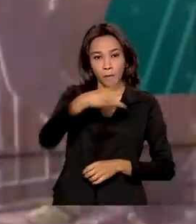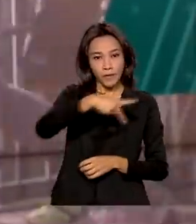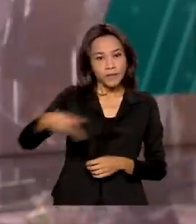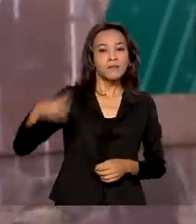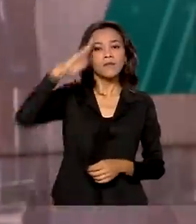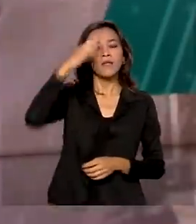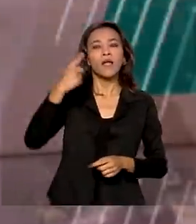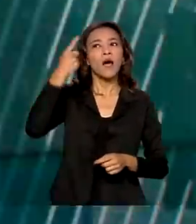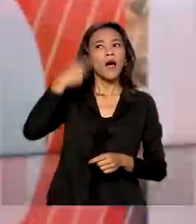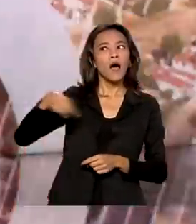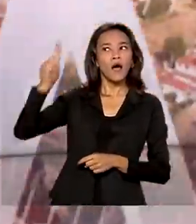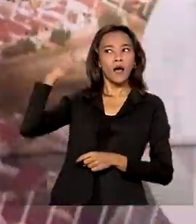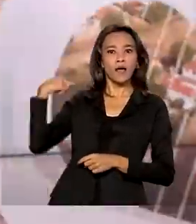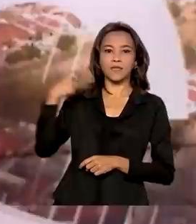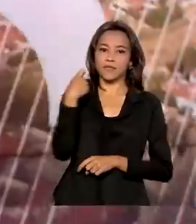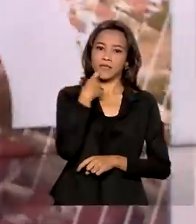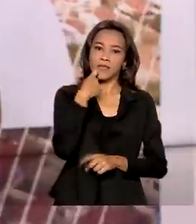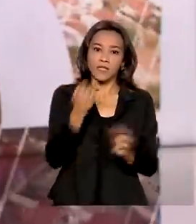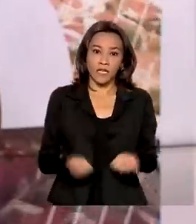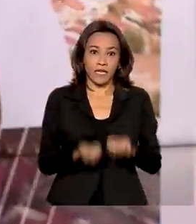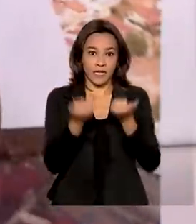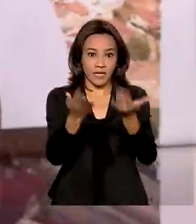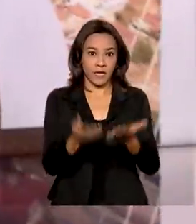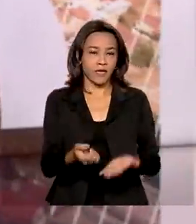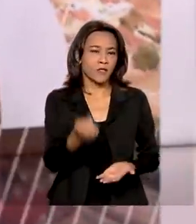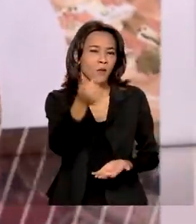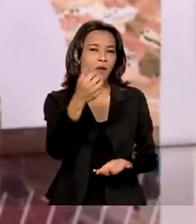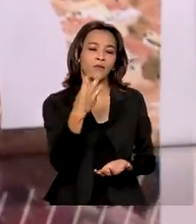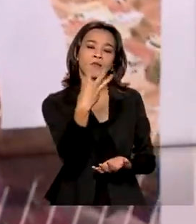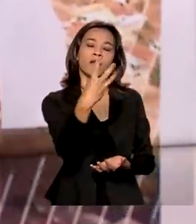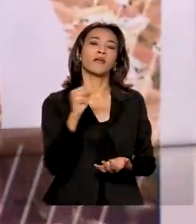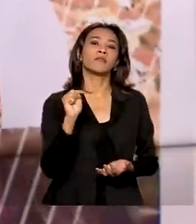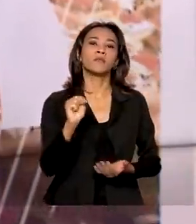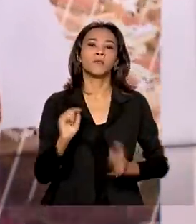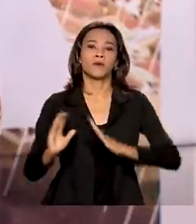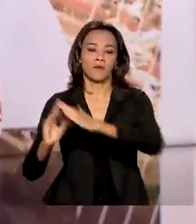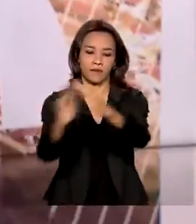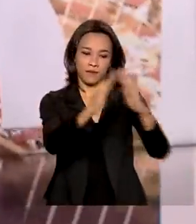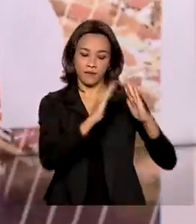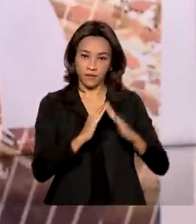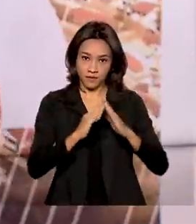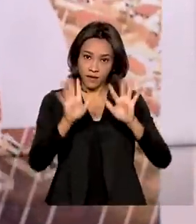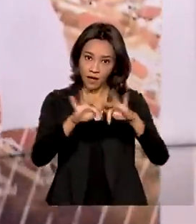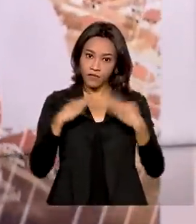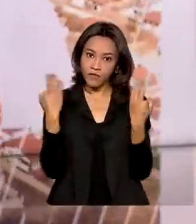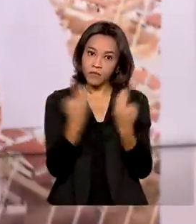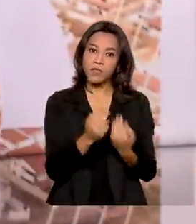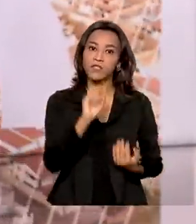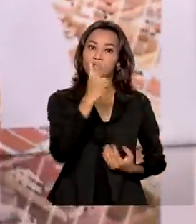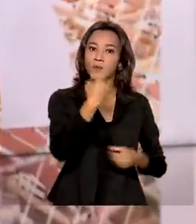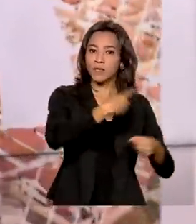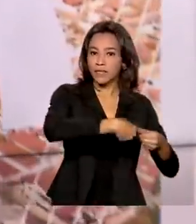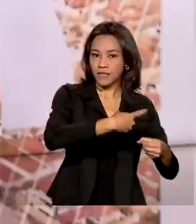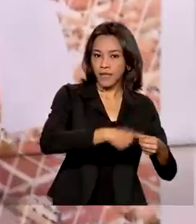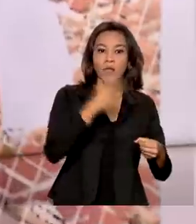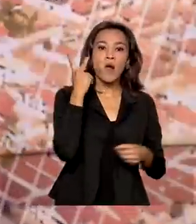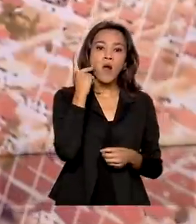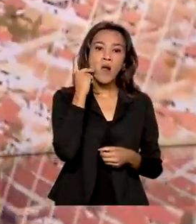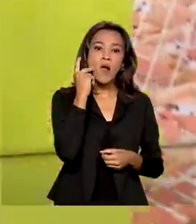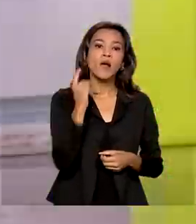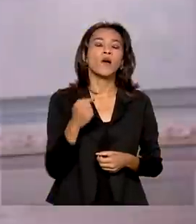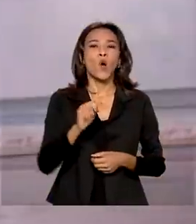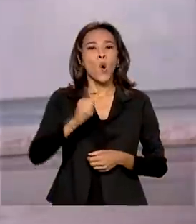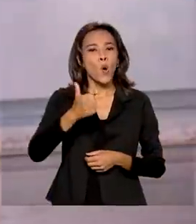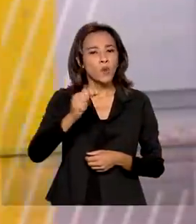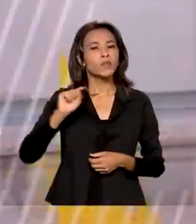na última sexta-feira da entrega de quase 3 mil moradias a famílias de baixa renda de dois municípios do Ceará. Quase 11 mil